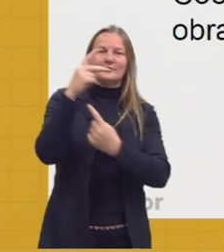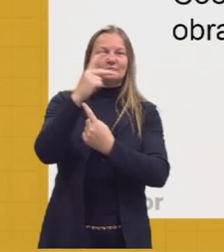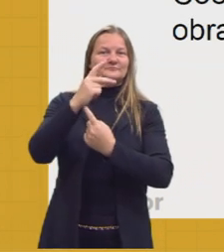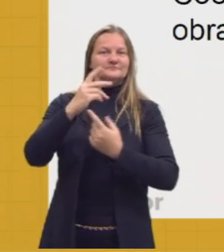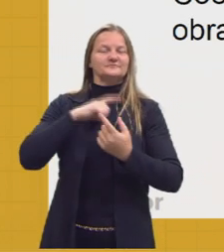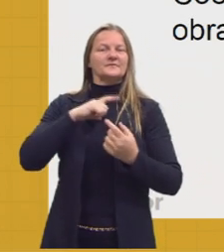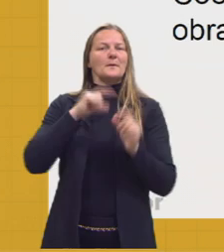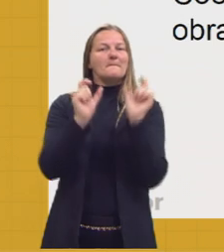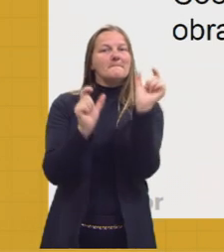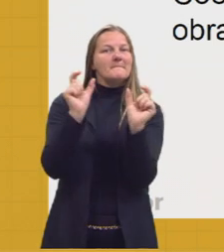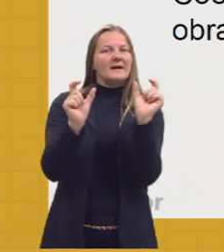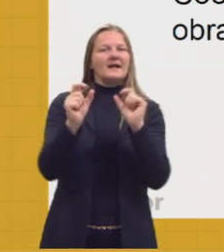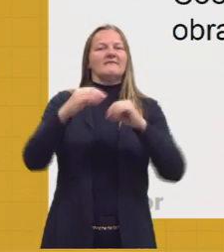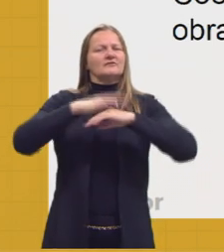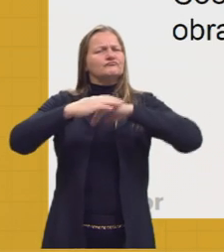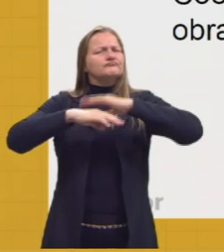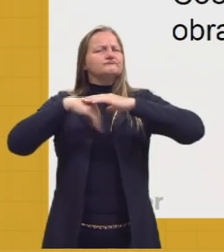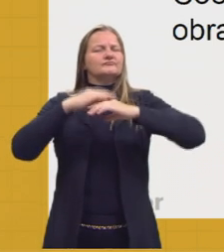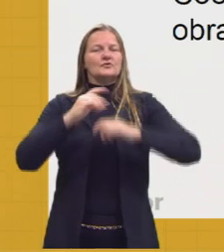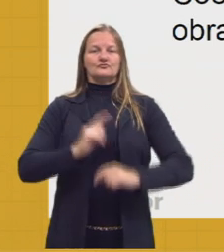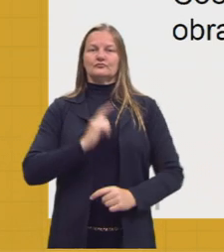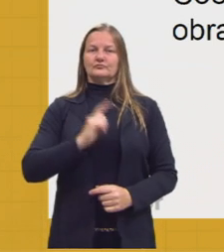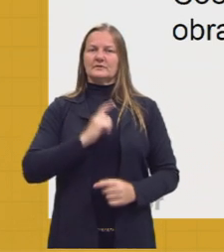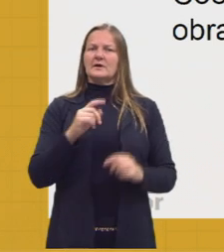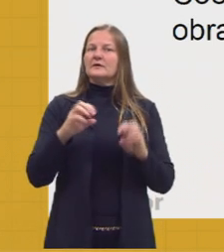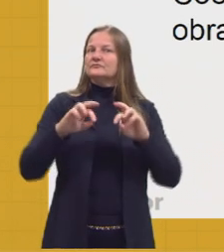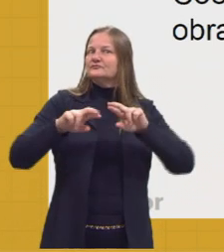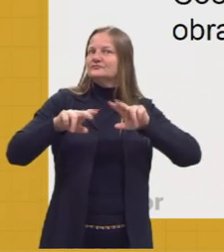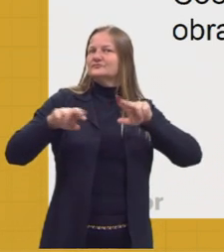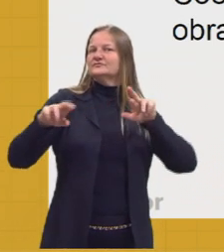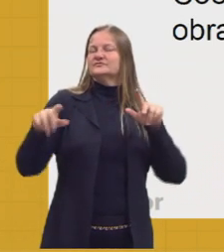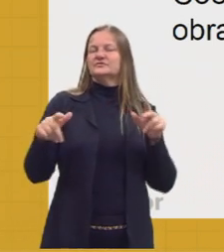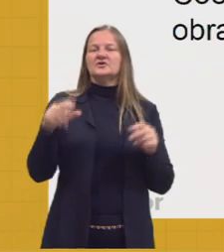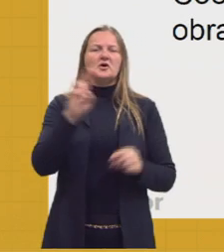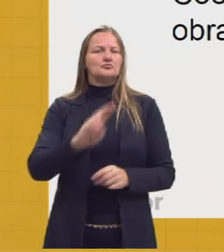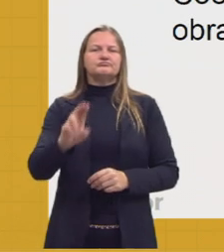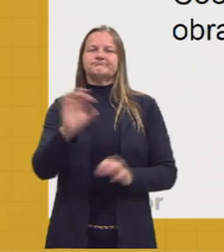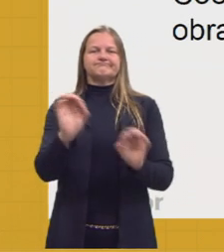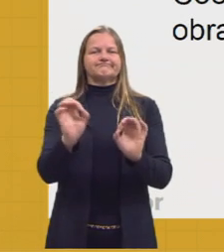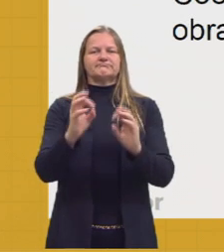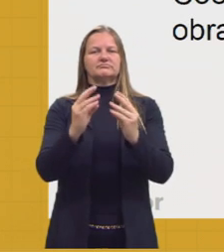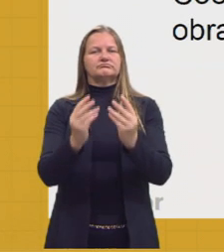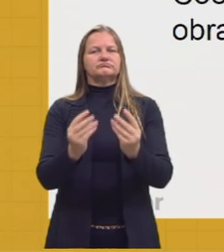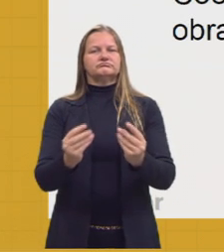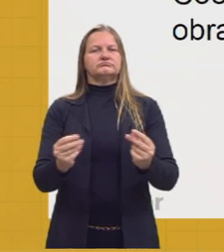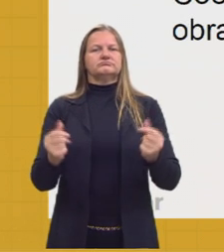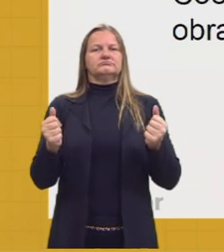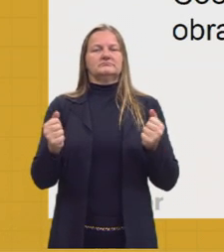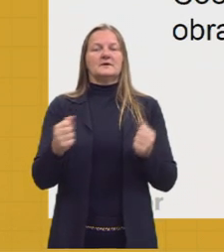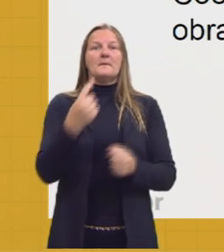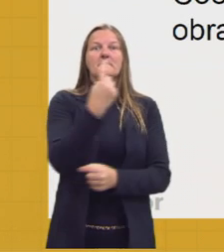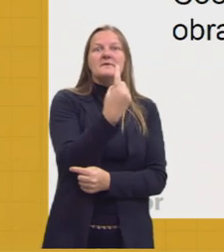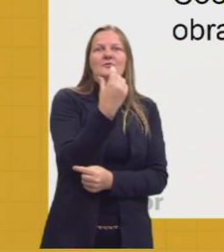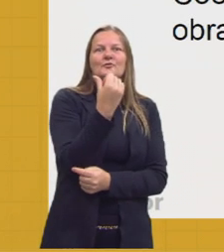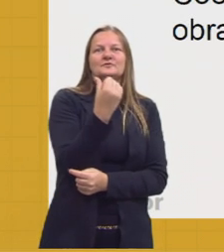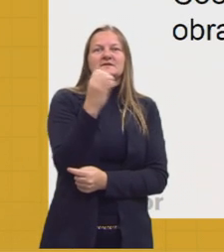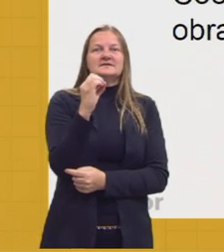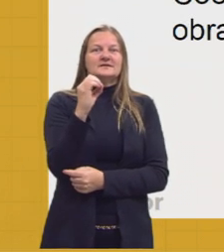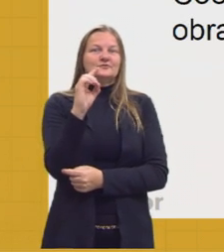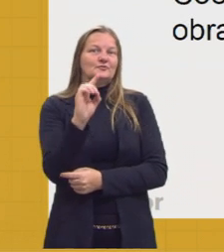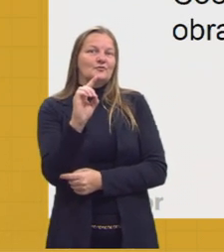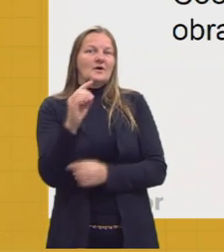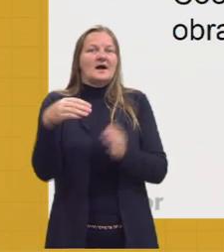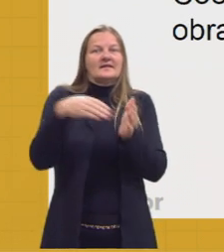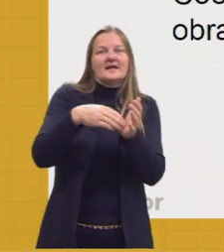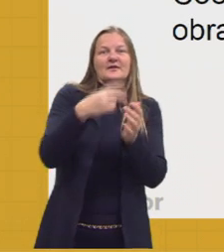palavras e outras construções gramaticais, muitas já em desuso, porque de 1600 até